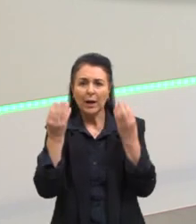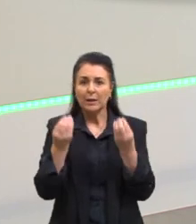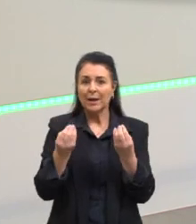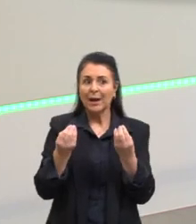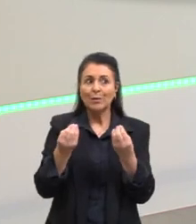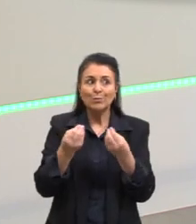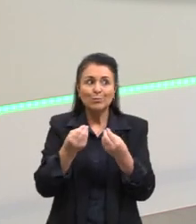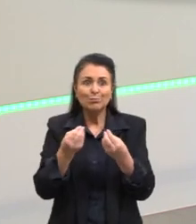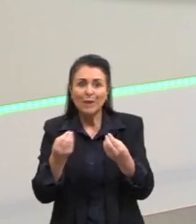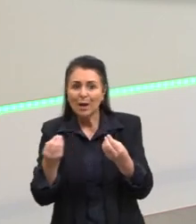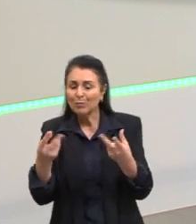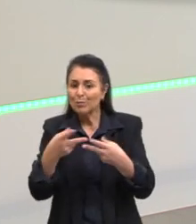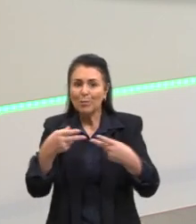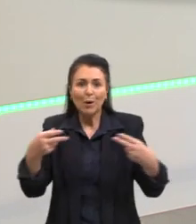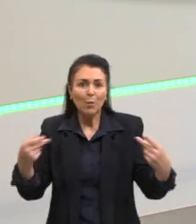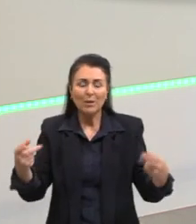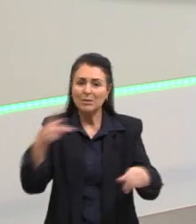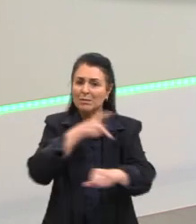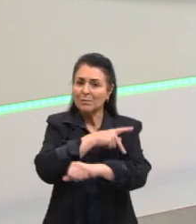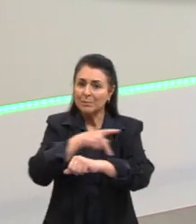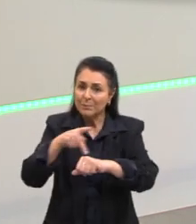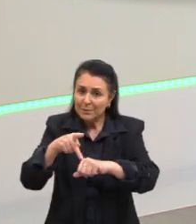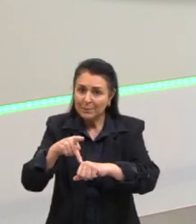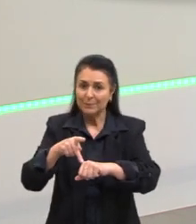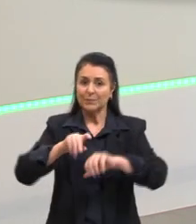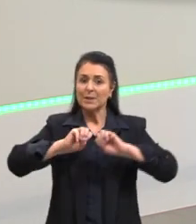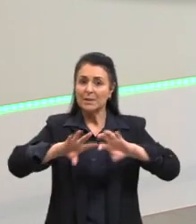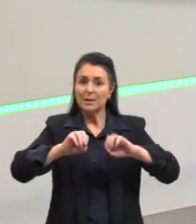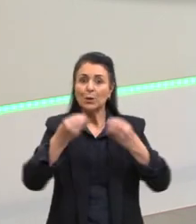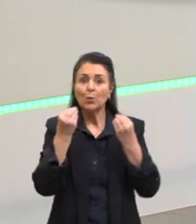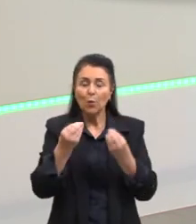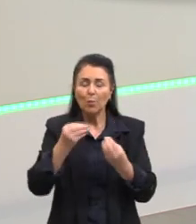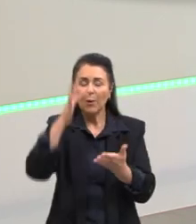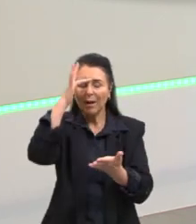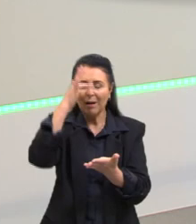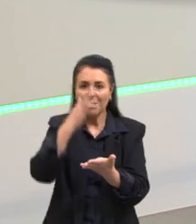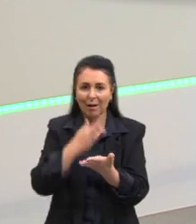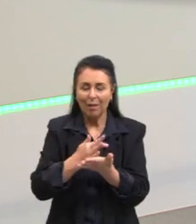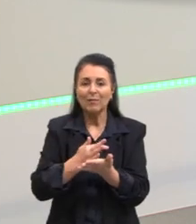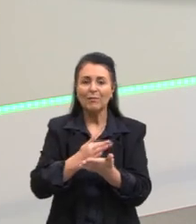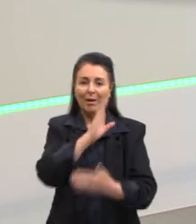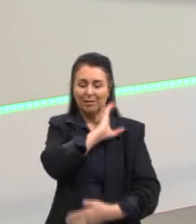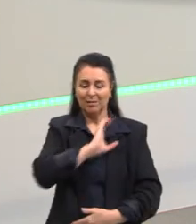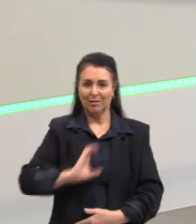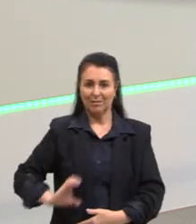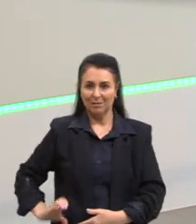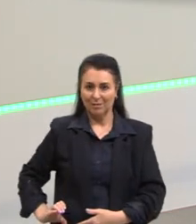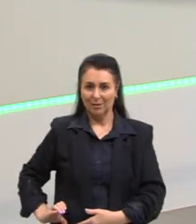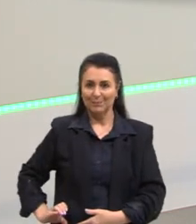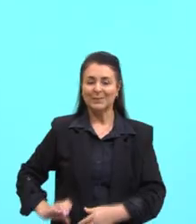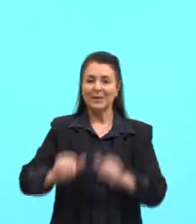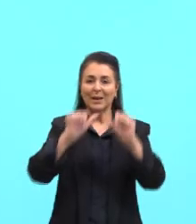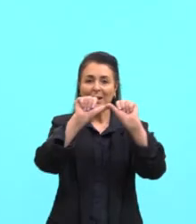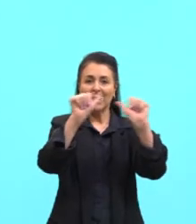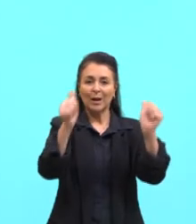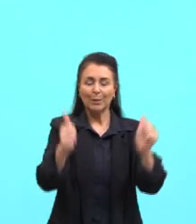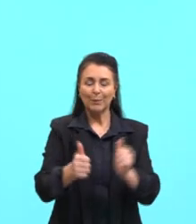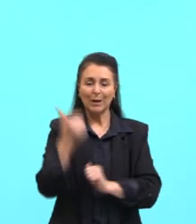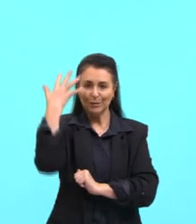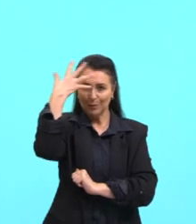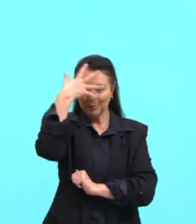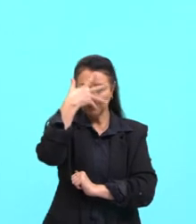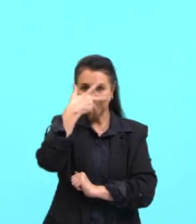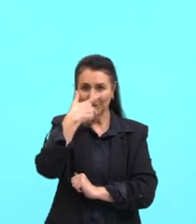pedagógico, ensinando os indígenas sobre a fé cristã. Então, essa imagem eu acho muito bonita, porque aqui, nessa